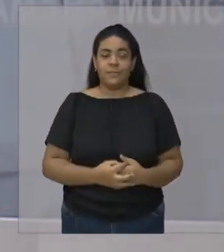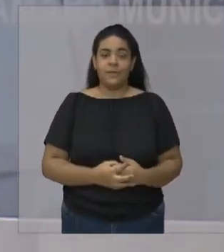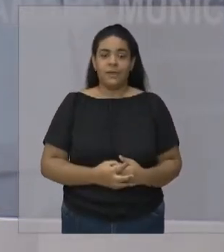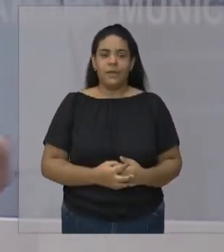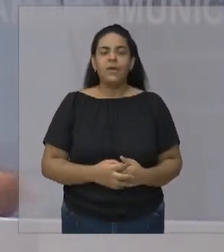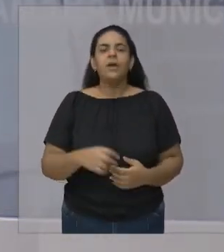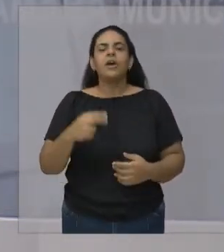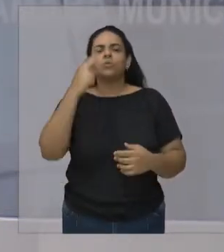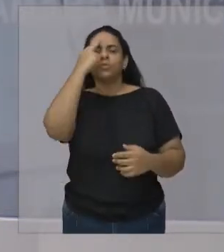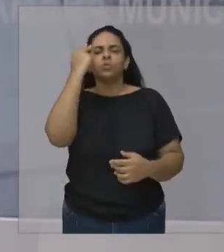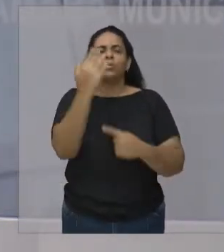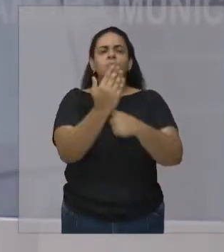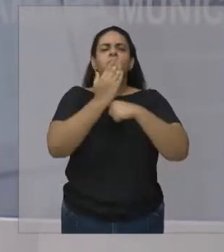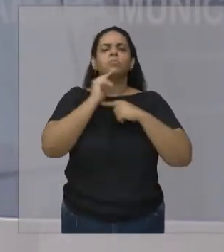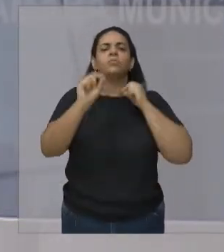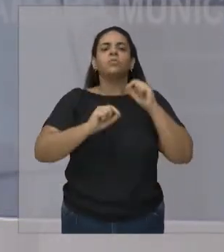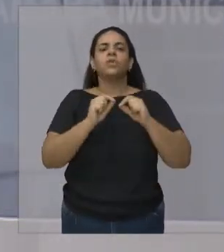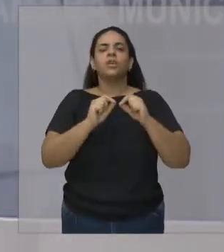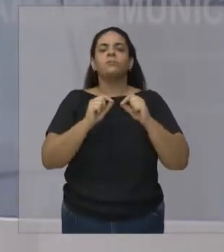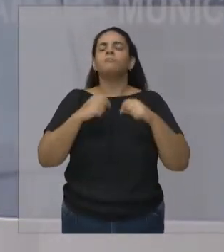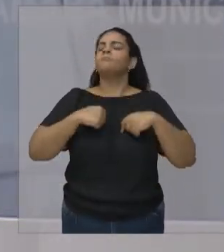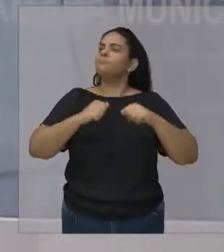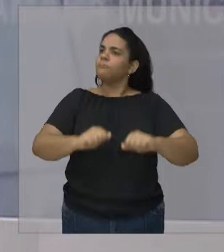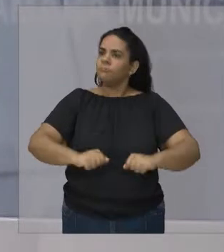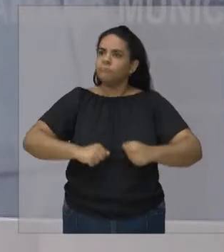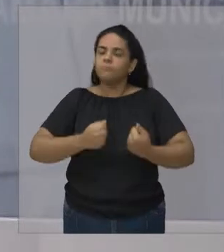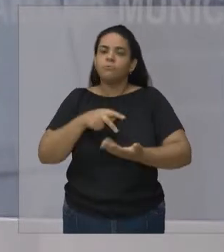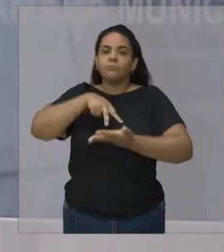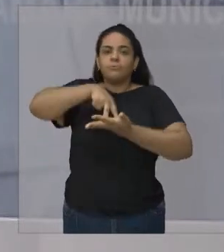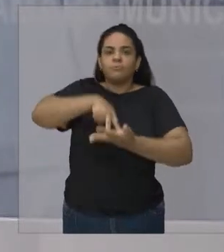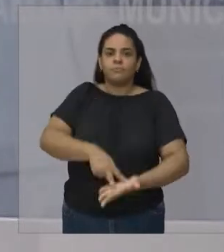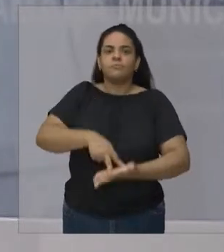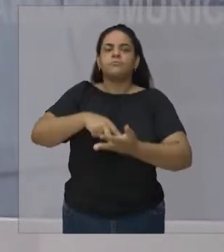Eu sonho com um mundo melhor Isso é uma esperança que te dá